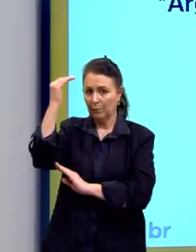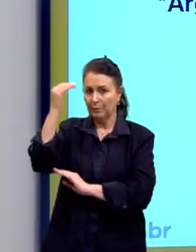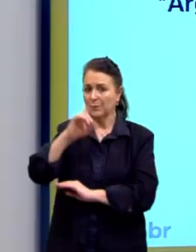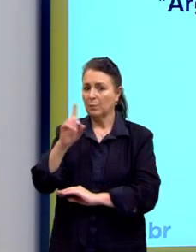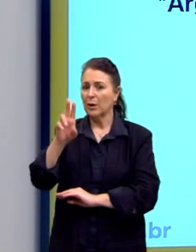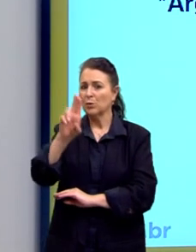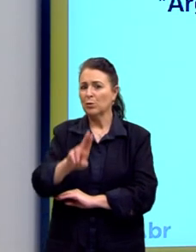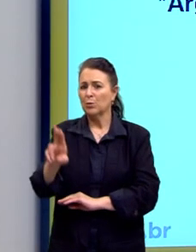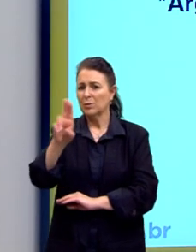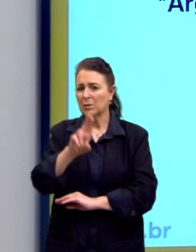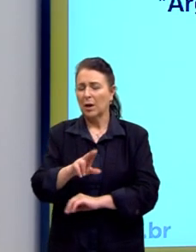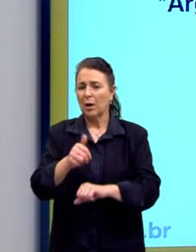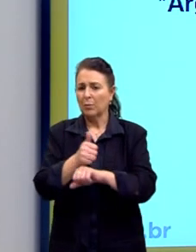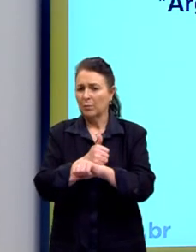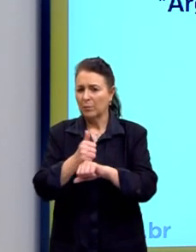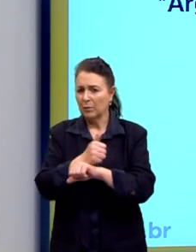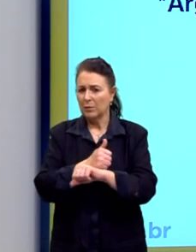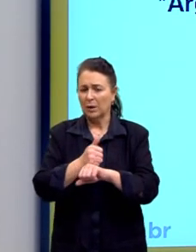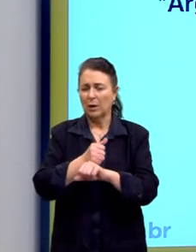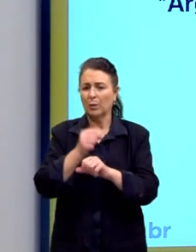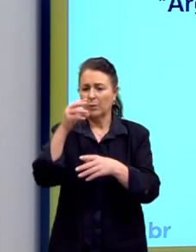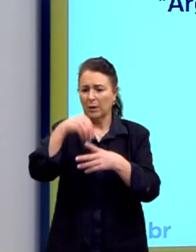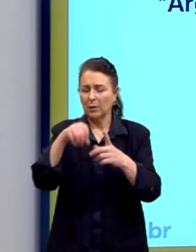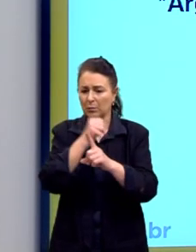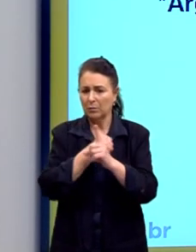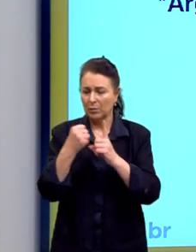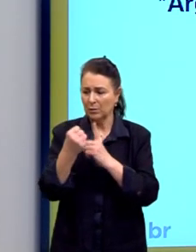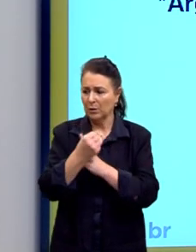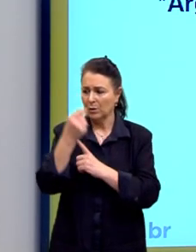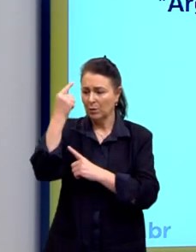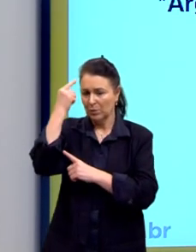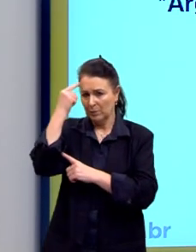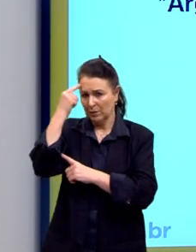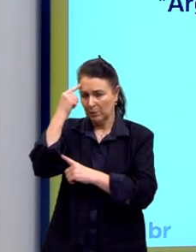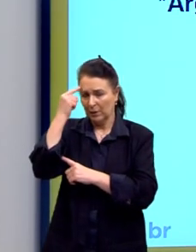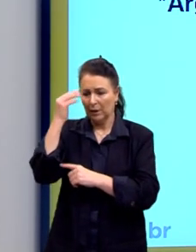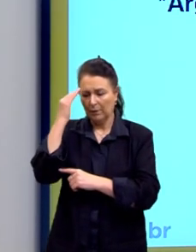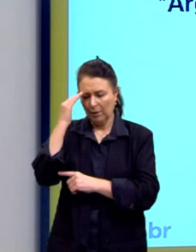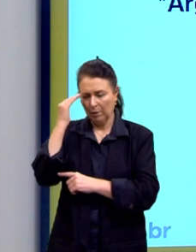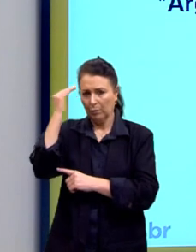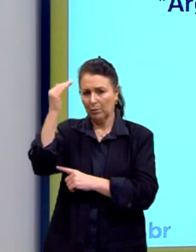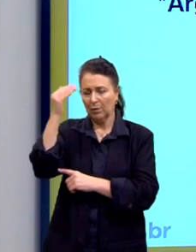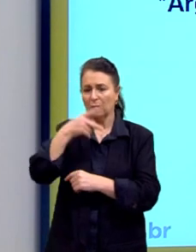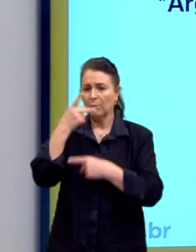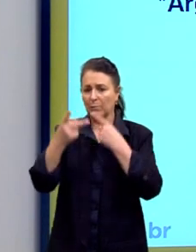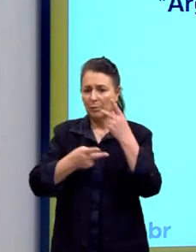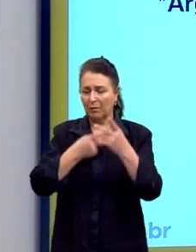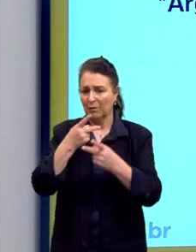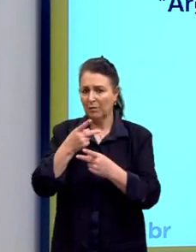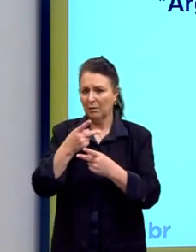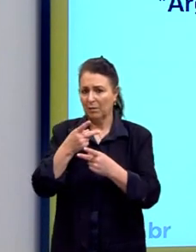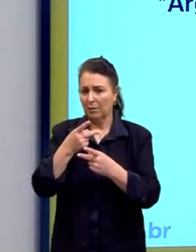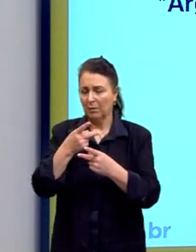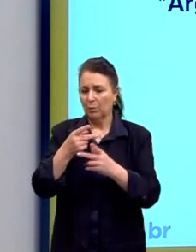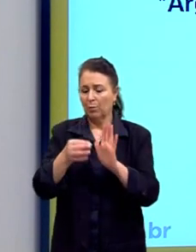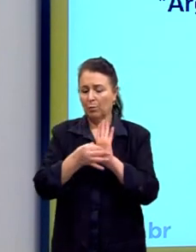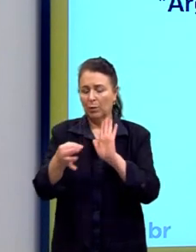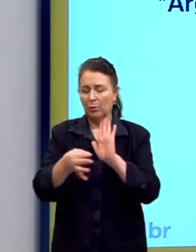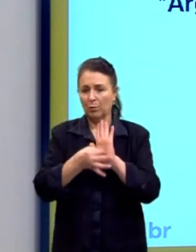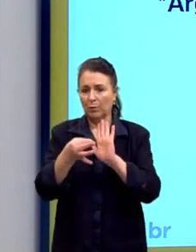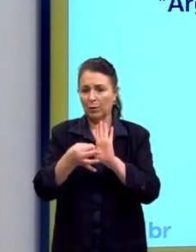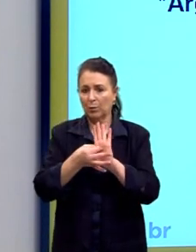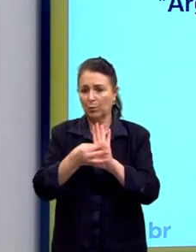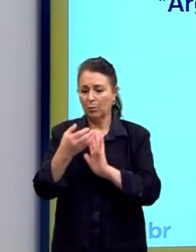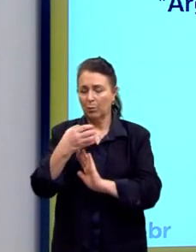um cargo determinado na sociedade, pensamos que essa pessoa tem autoridade para falar sobre quase tudo. O argumento contra o